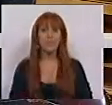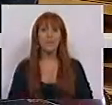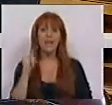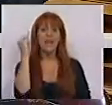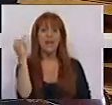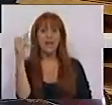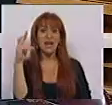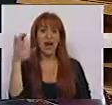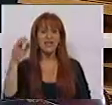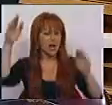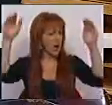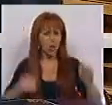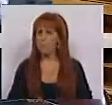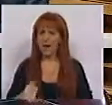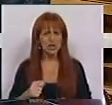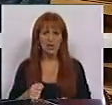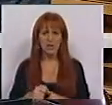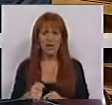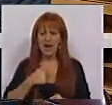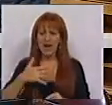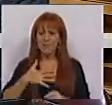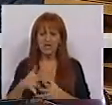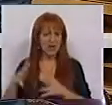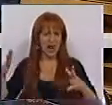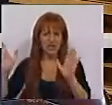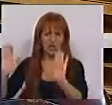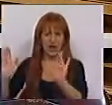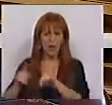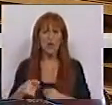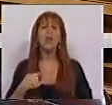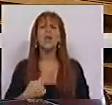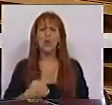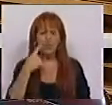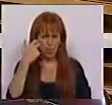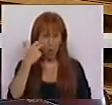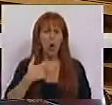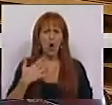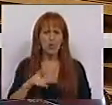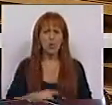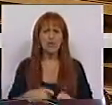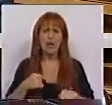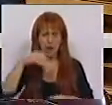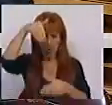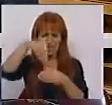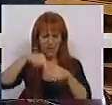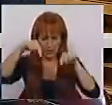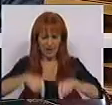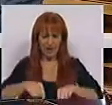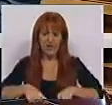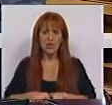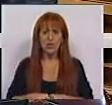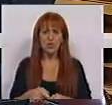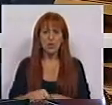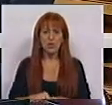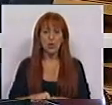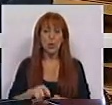IRC não baixa para as grandes empresas. Eu tenho muito orgulho em ter estado aqui com